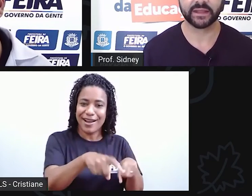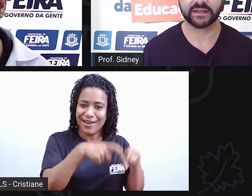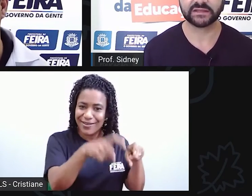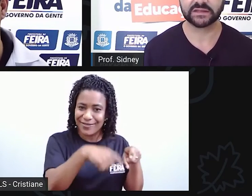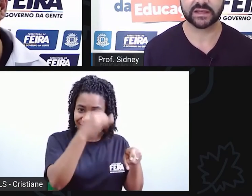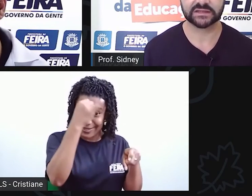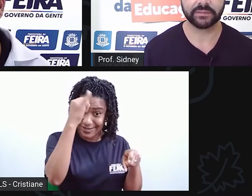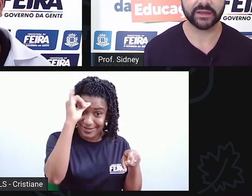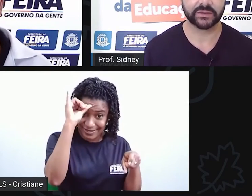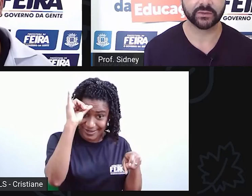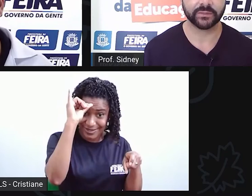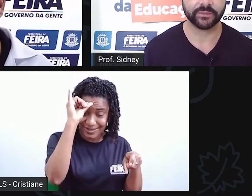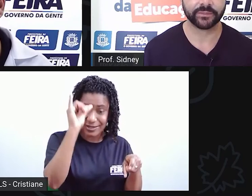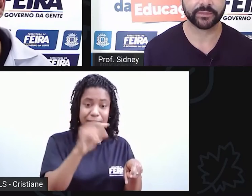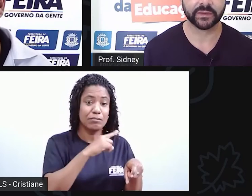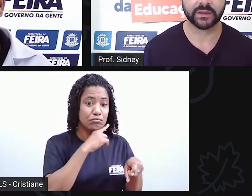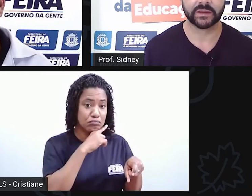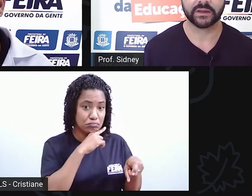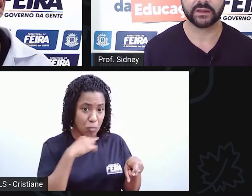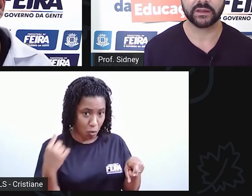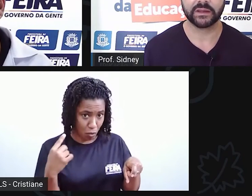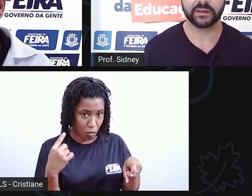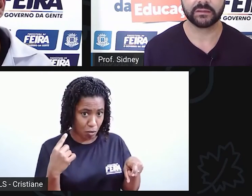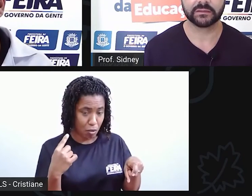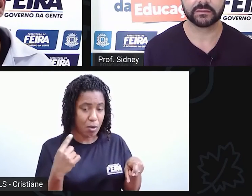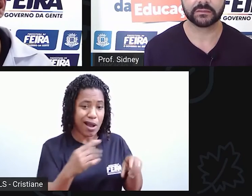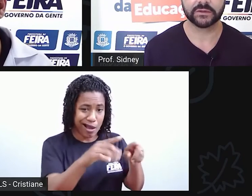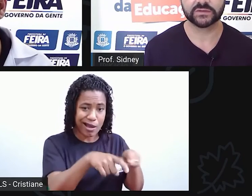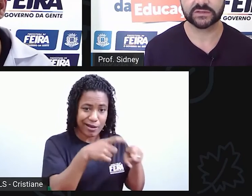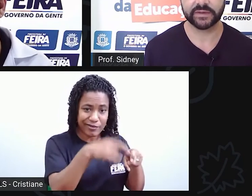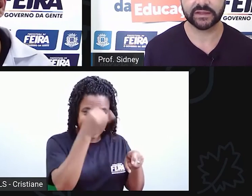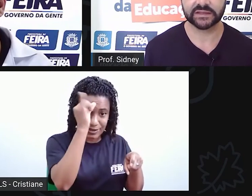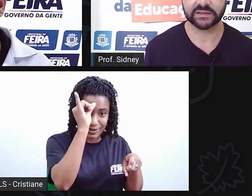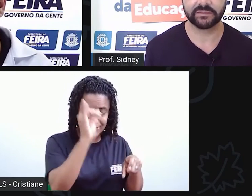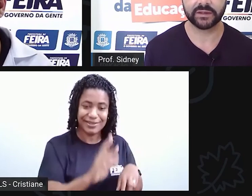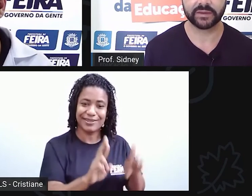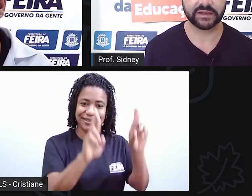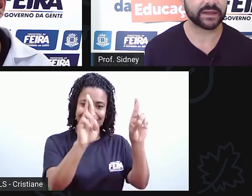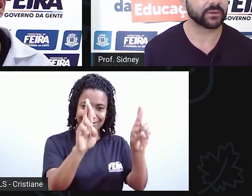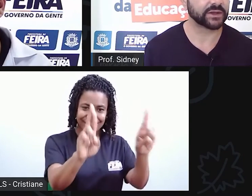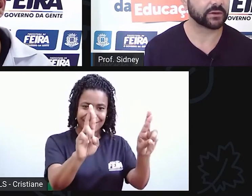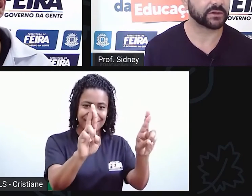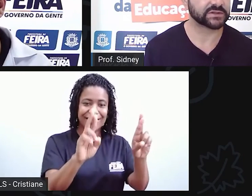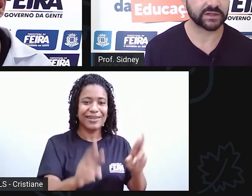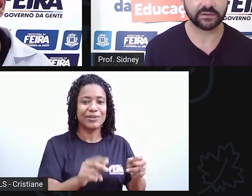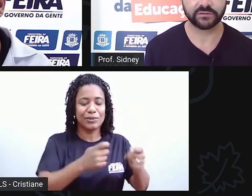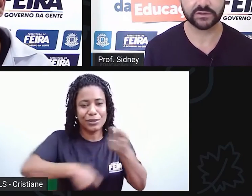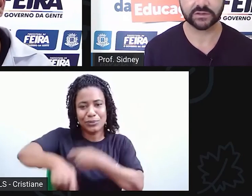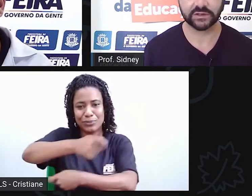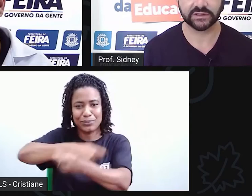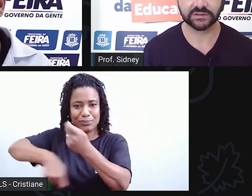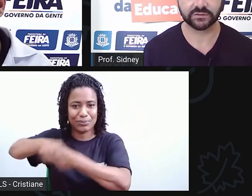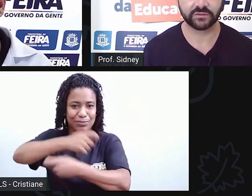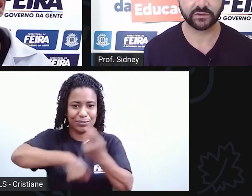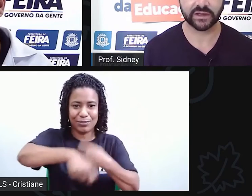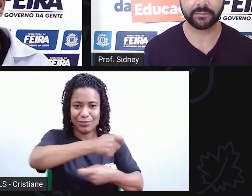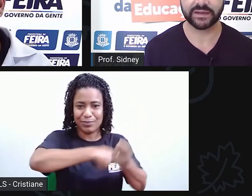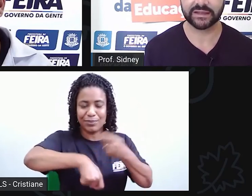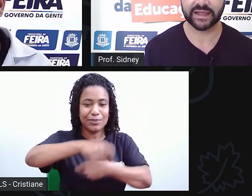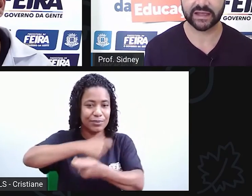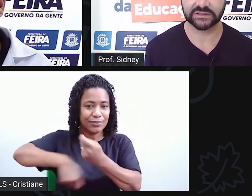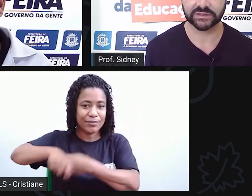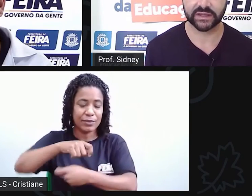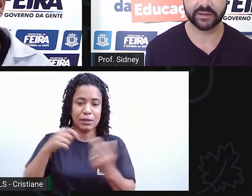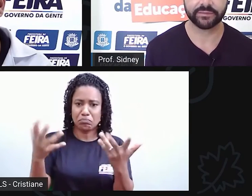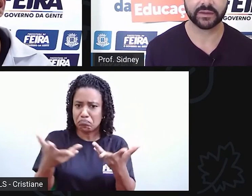desse casamento. E sua esperteza também para lidar com o negócio, não foi só isso, foi a